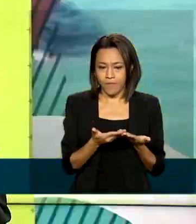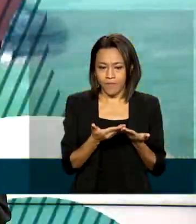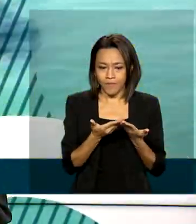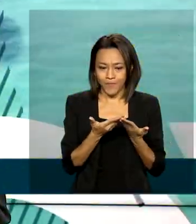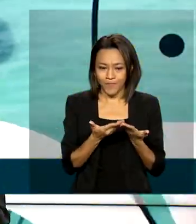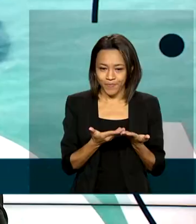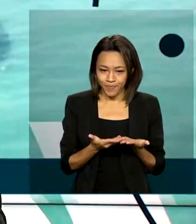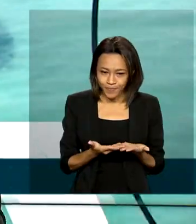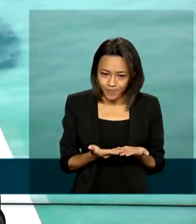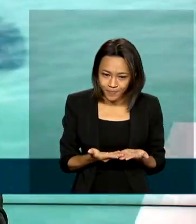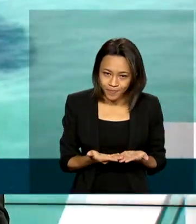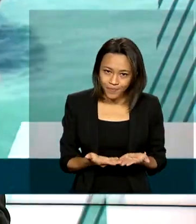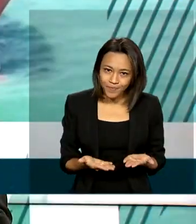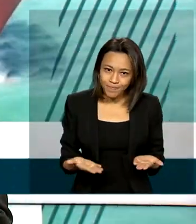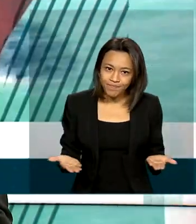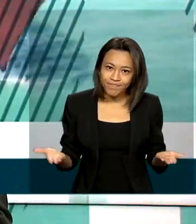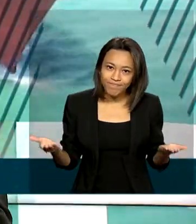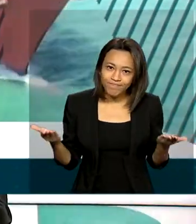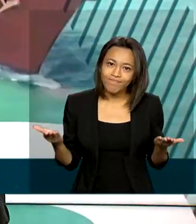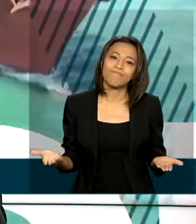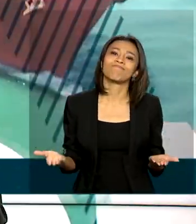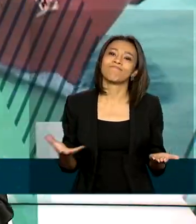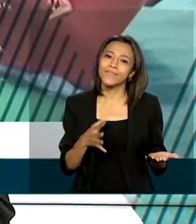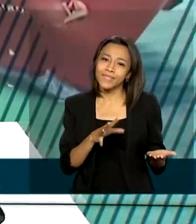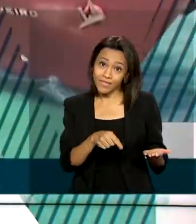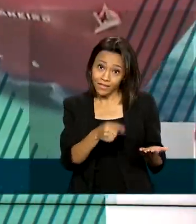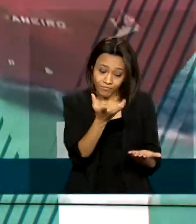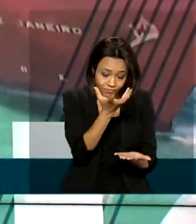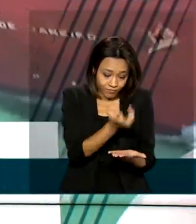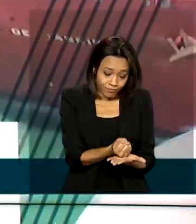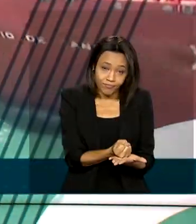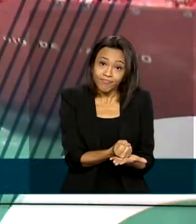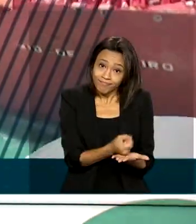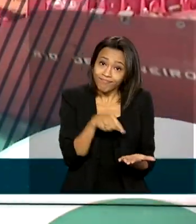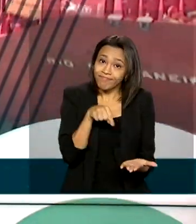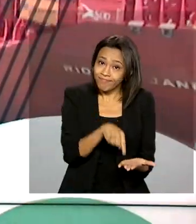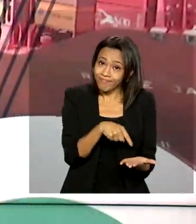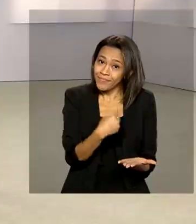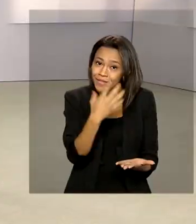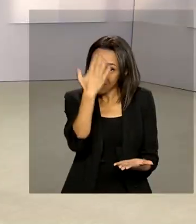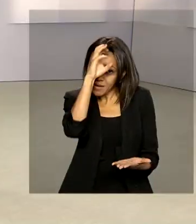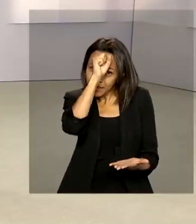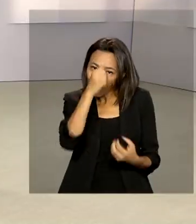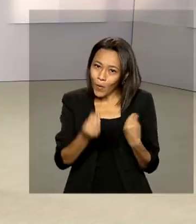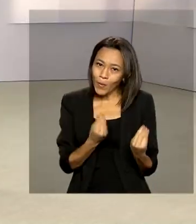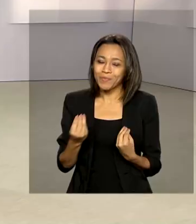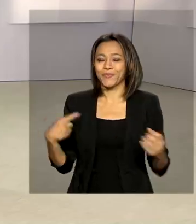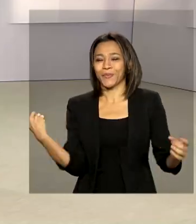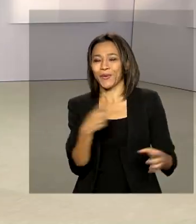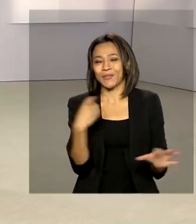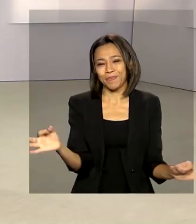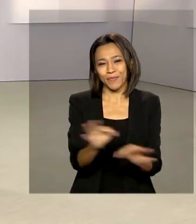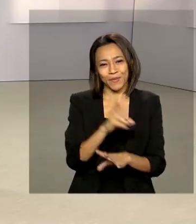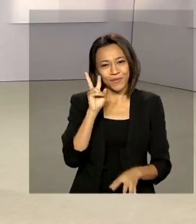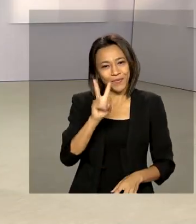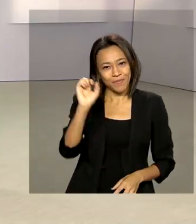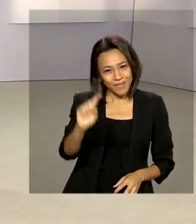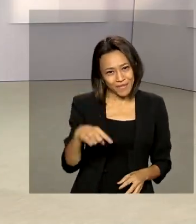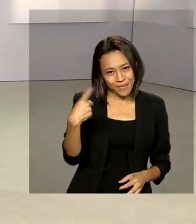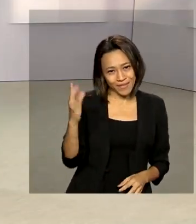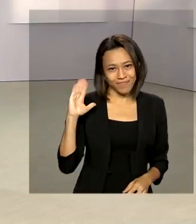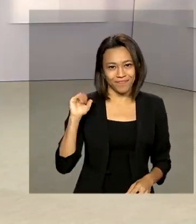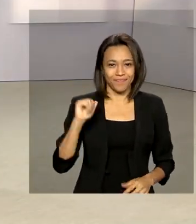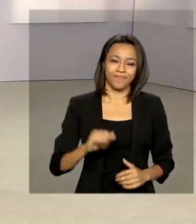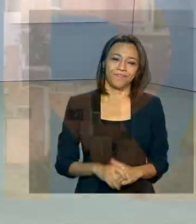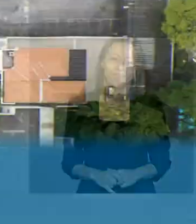.mec.gov.br e baixar os conteúdos do Conta Pra Mim. A gente fica por aqui. Nos vemos na próxima edição.